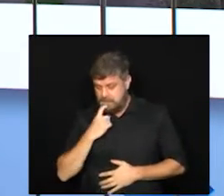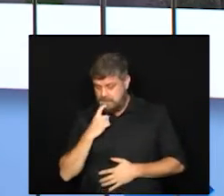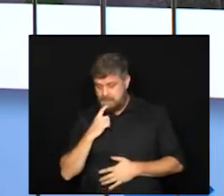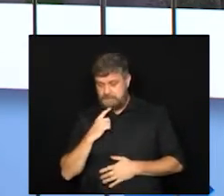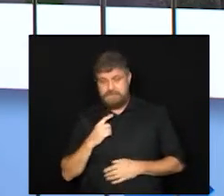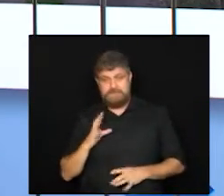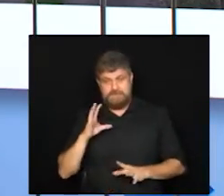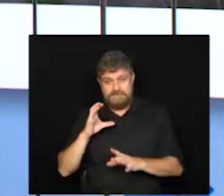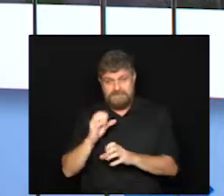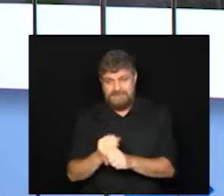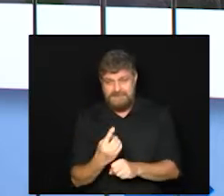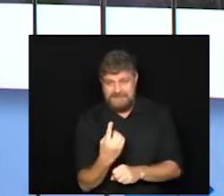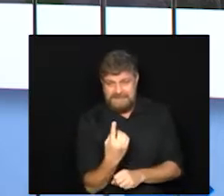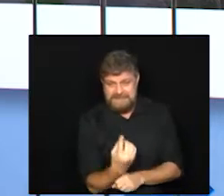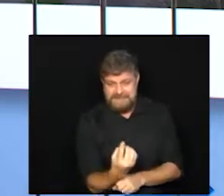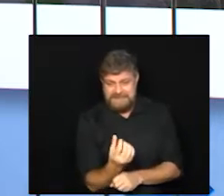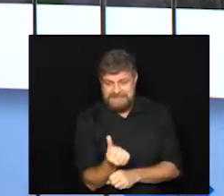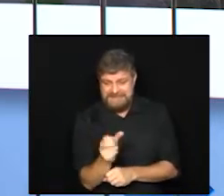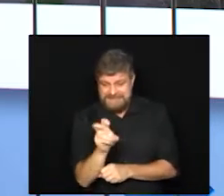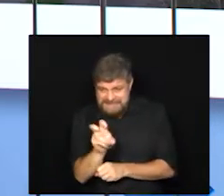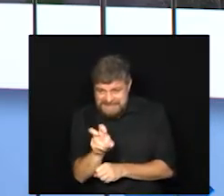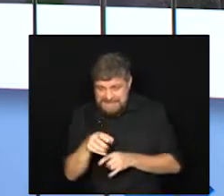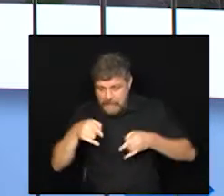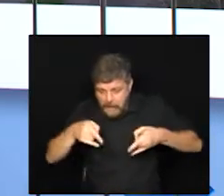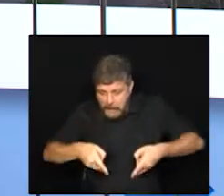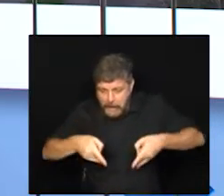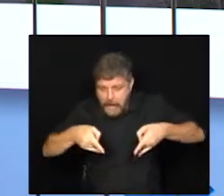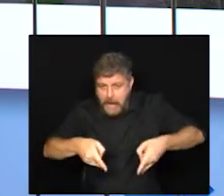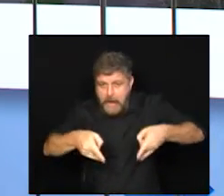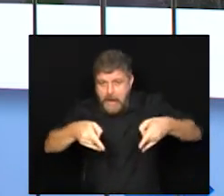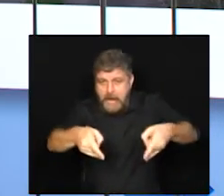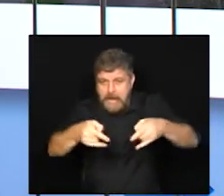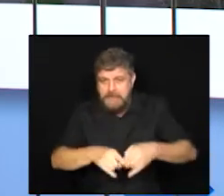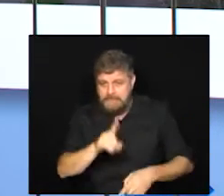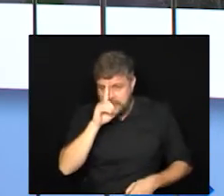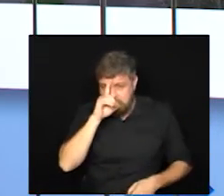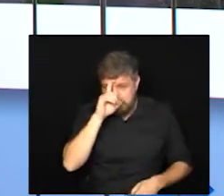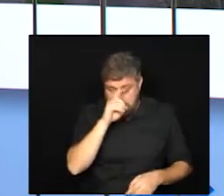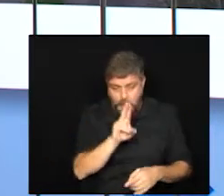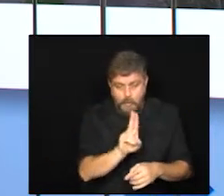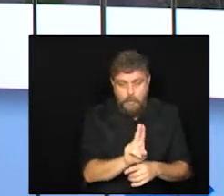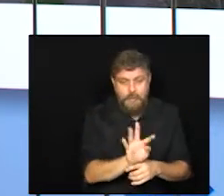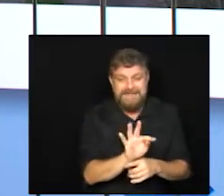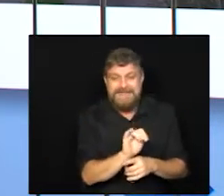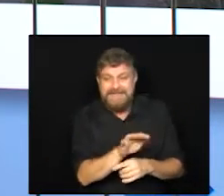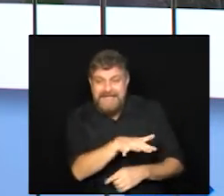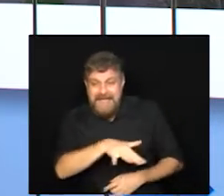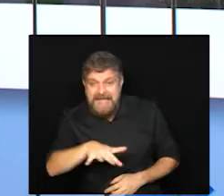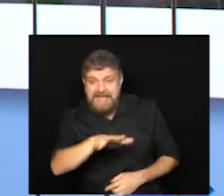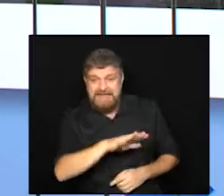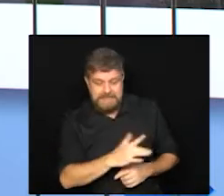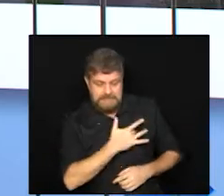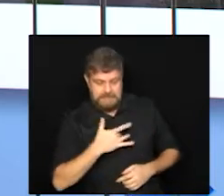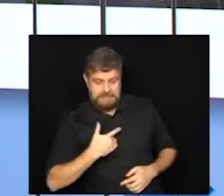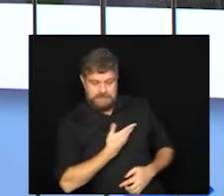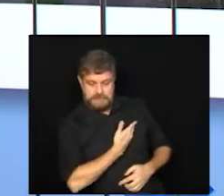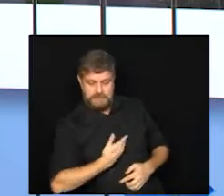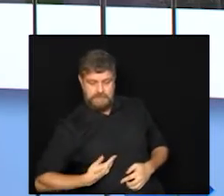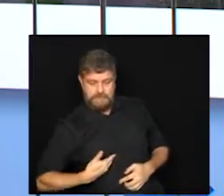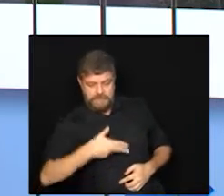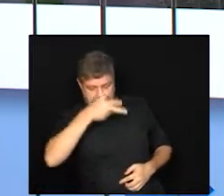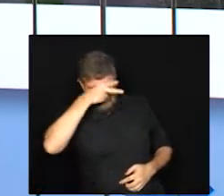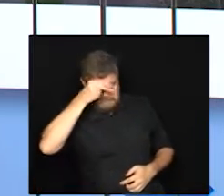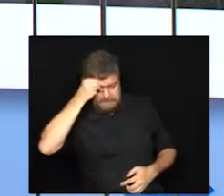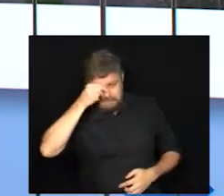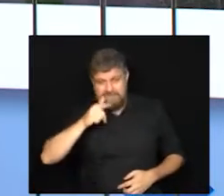165 leitos nas UTIs na rede municipal. A gente